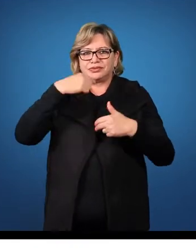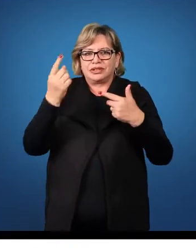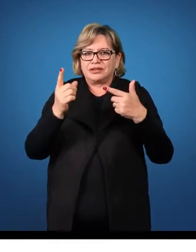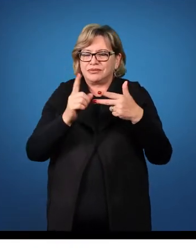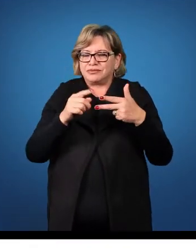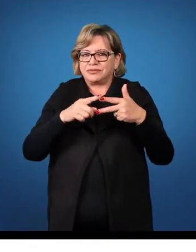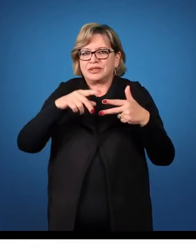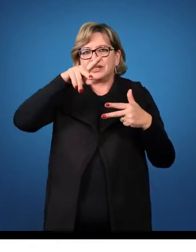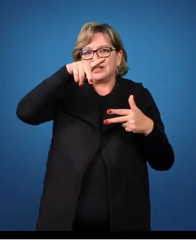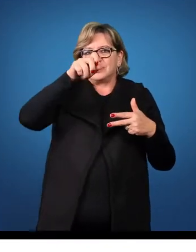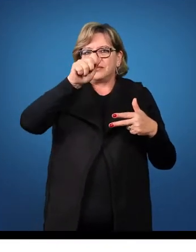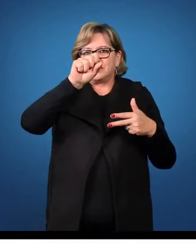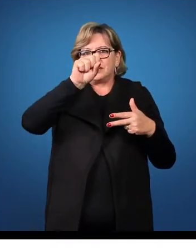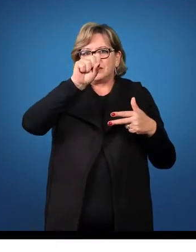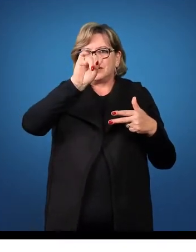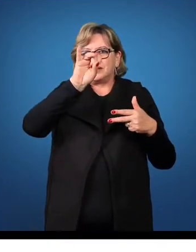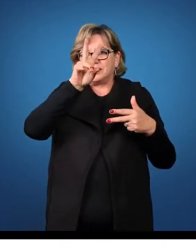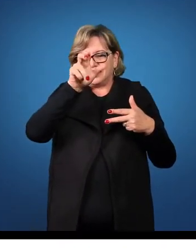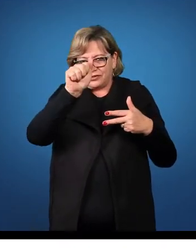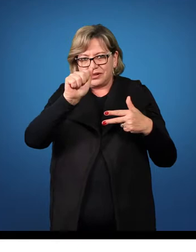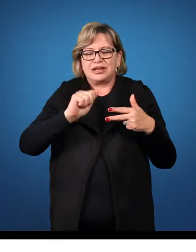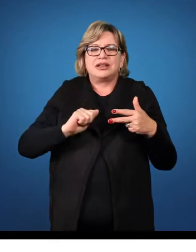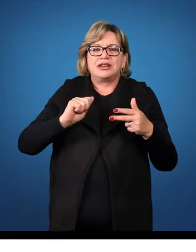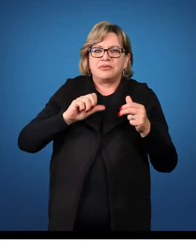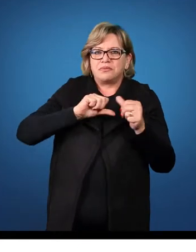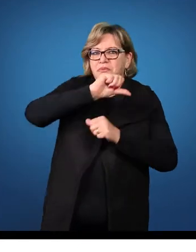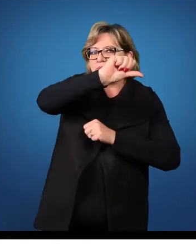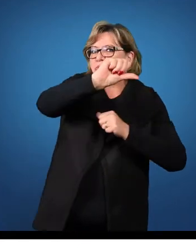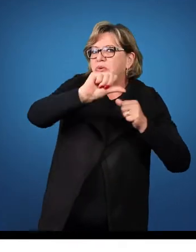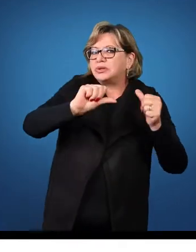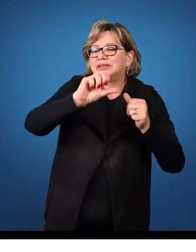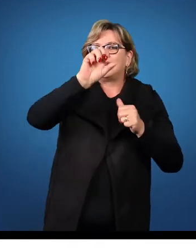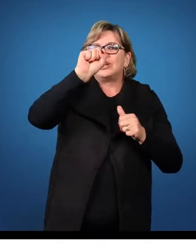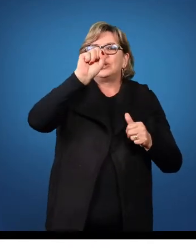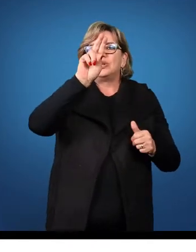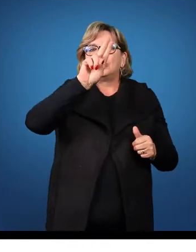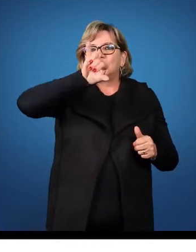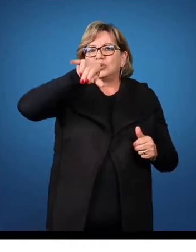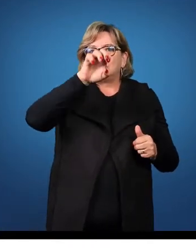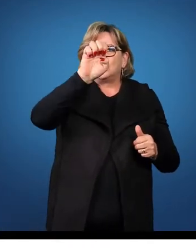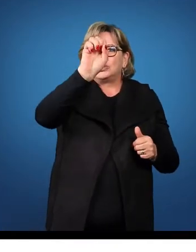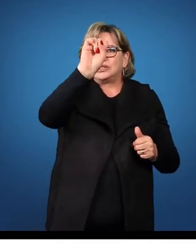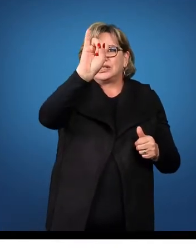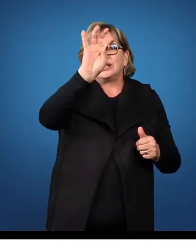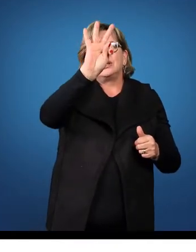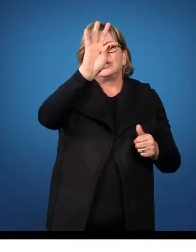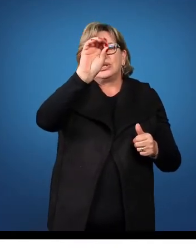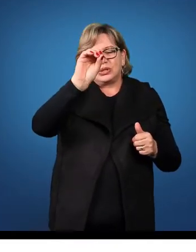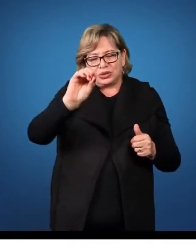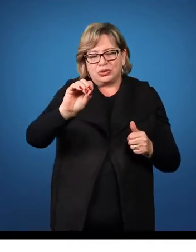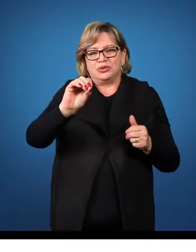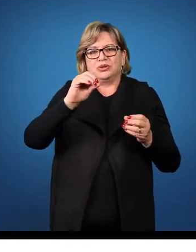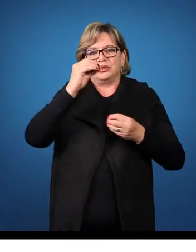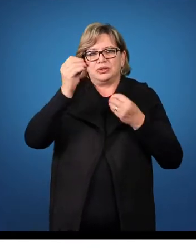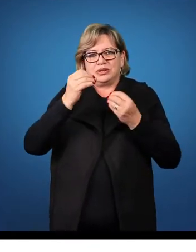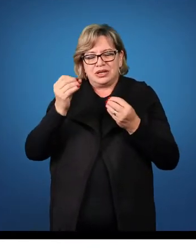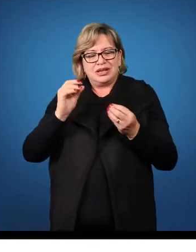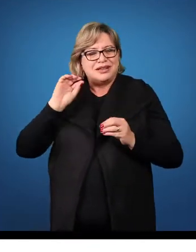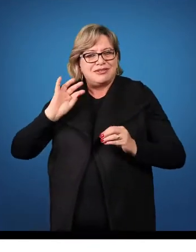Temos na voz passiva é quando altera-se o sujeito sofre a ação